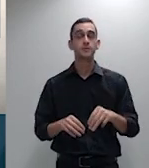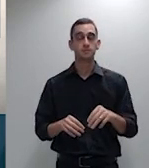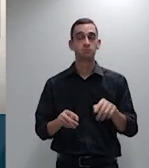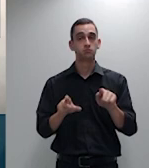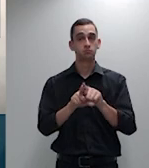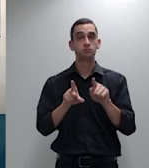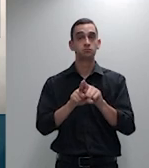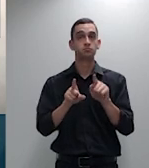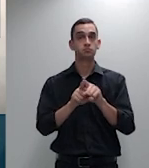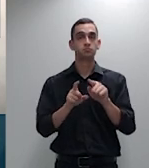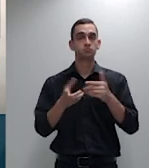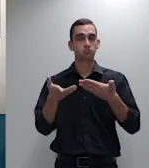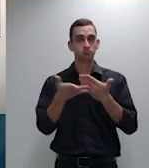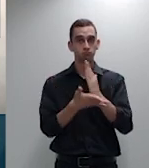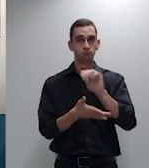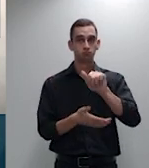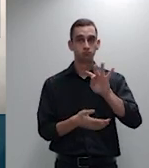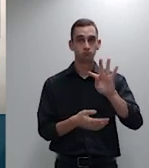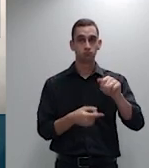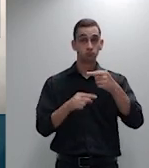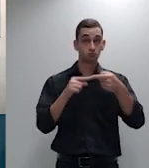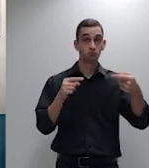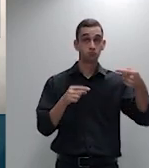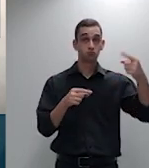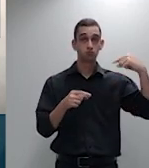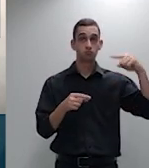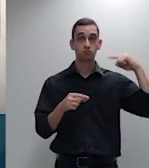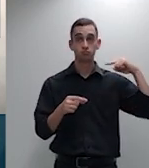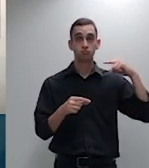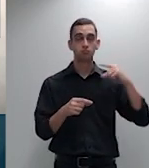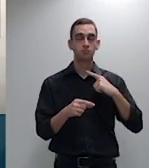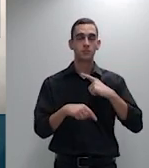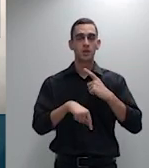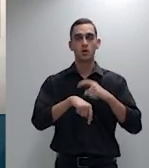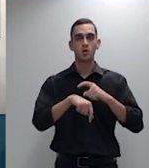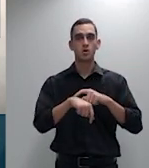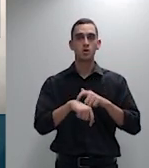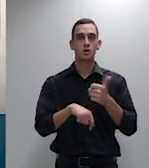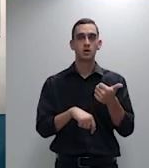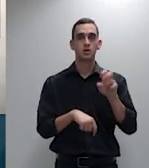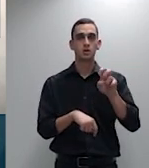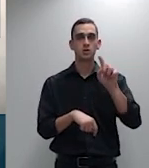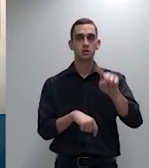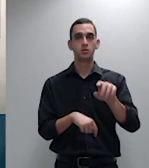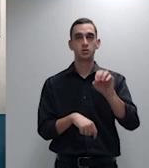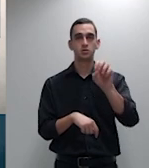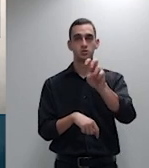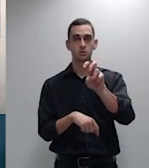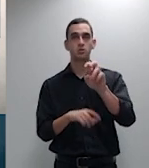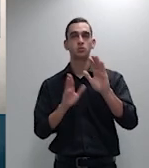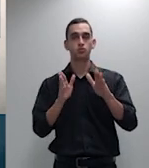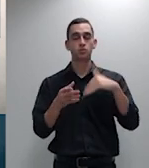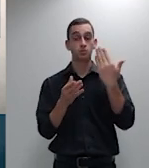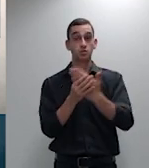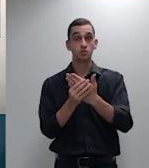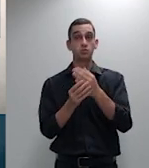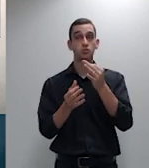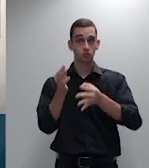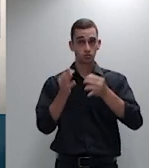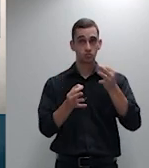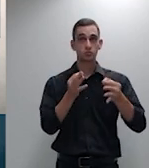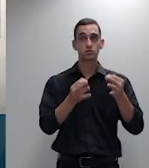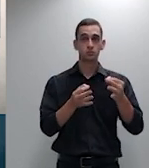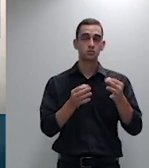sessão anterior. Encerrou-se a sessão às 15h05, tendo sido julgados oito processos, desafetado um